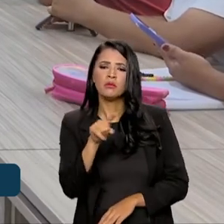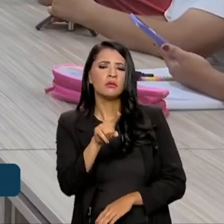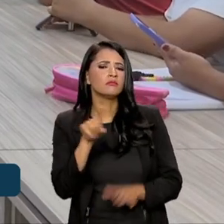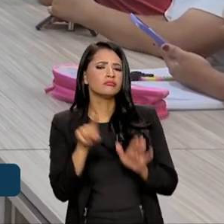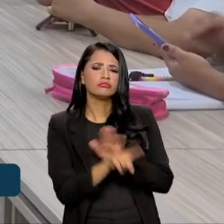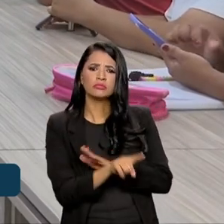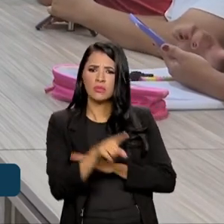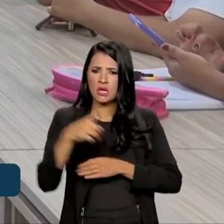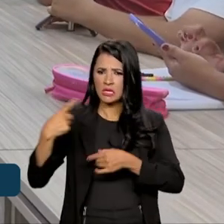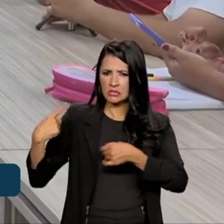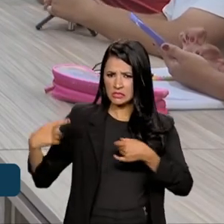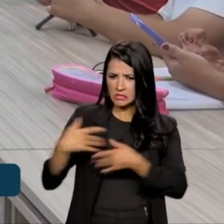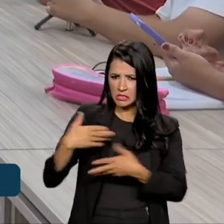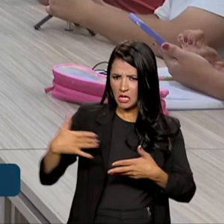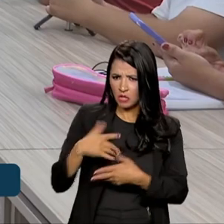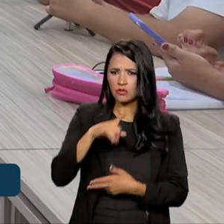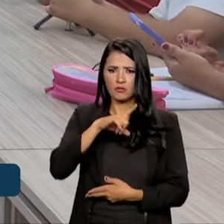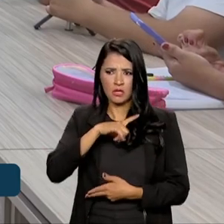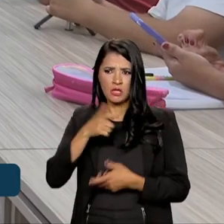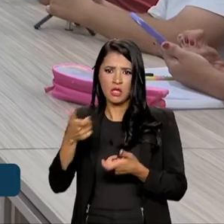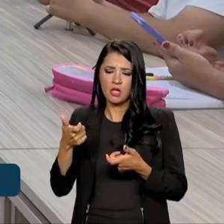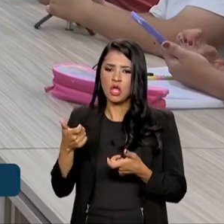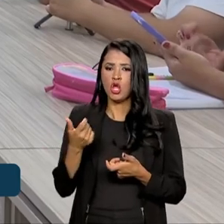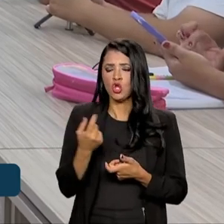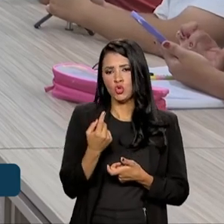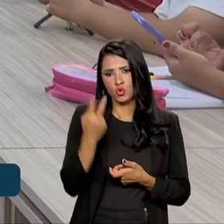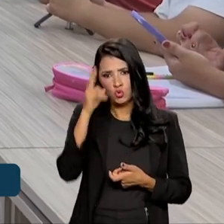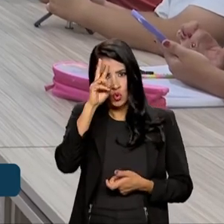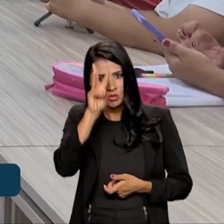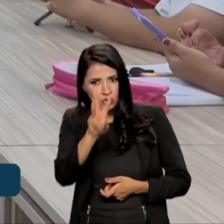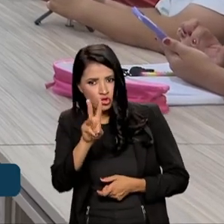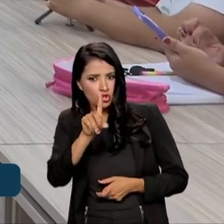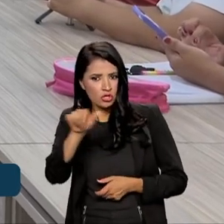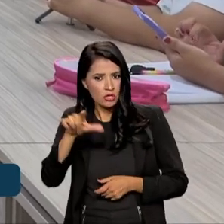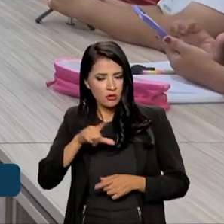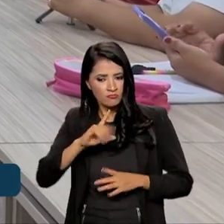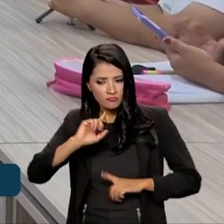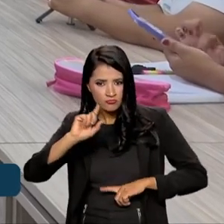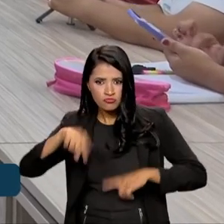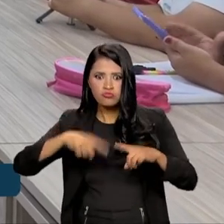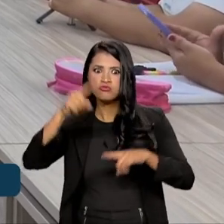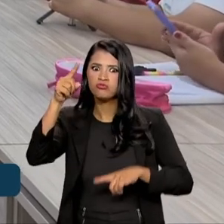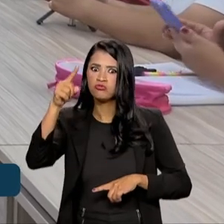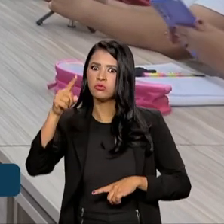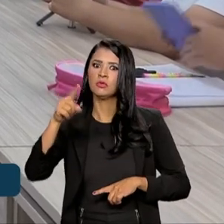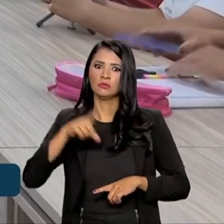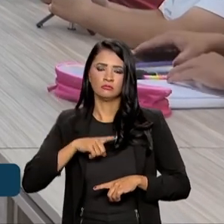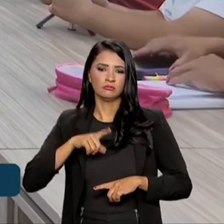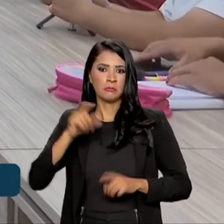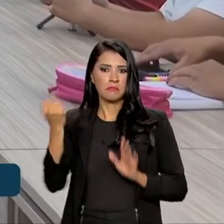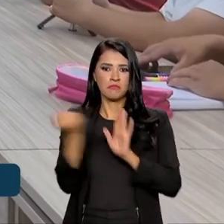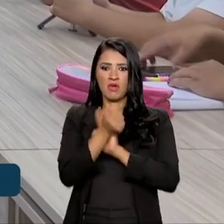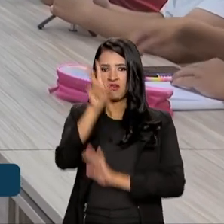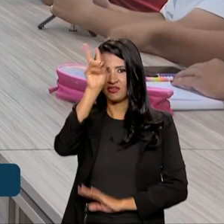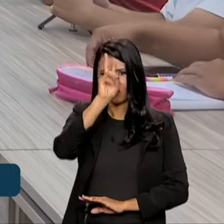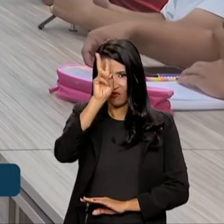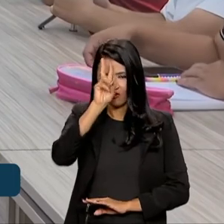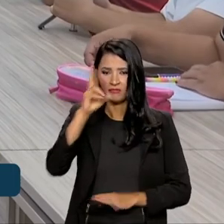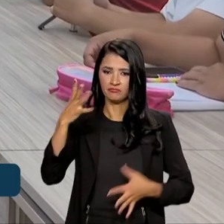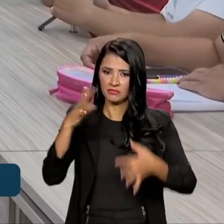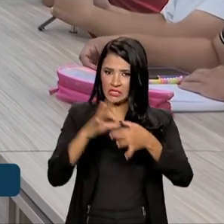a cidade vai experimentar, no espaço de dois, três dias, avanços absolutamente históricos. A